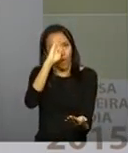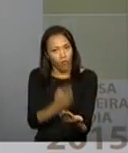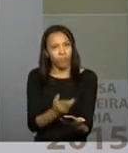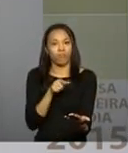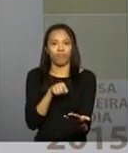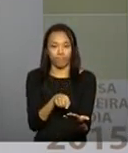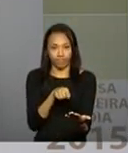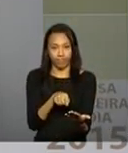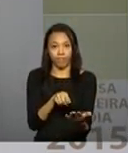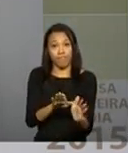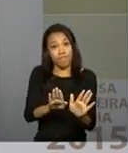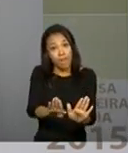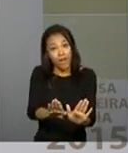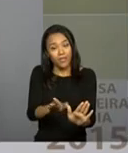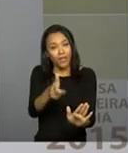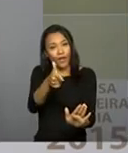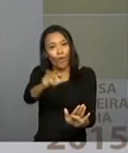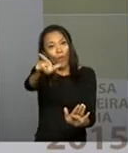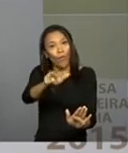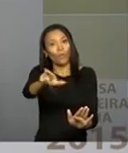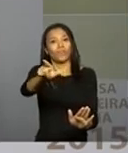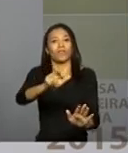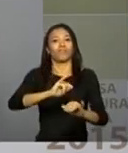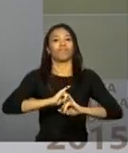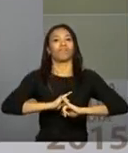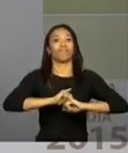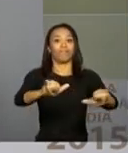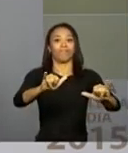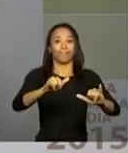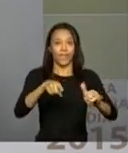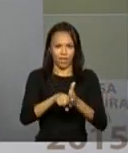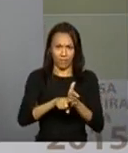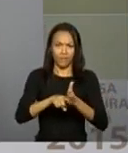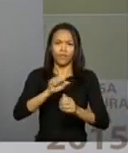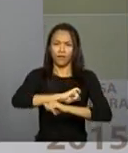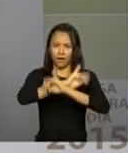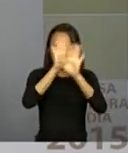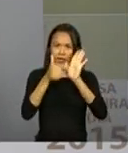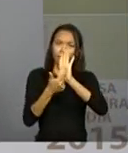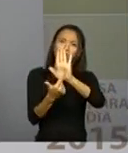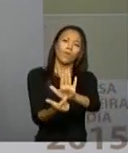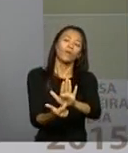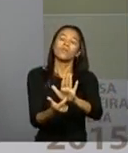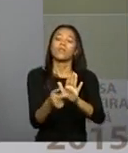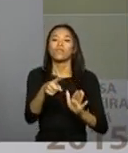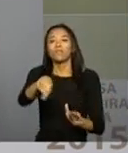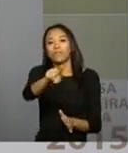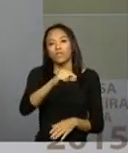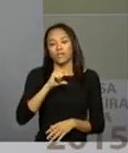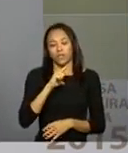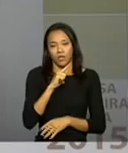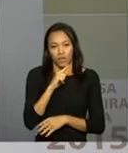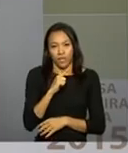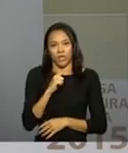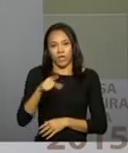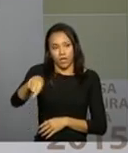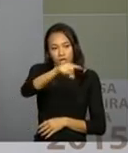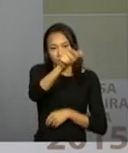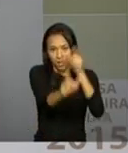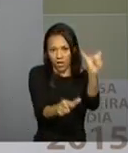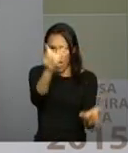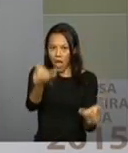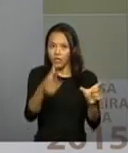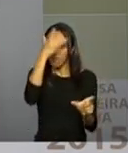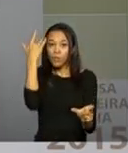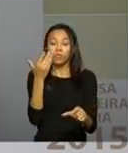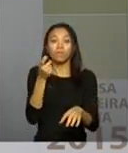Mas tem uma grande novidade que eu acho que é a primeira pesquisa que mostra isso claramente. Pela primeira vez você tem um fato que as pessoas passam